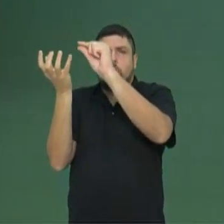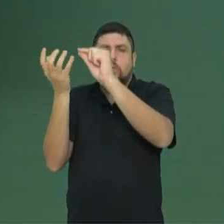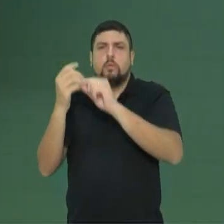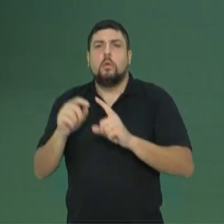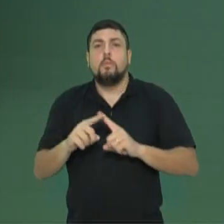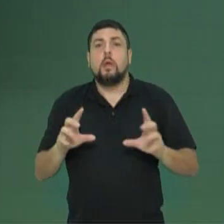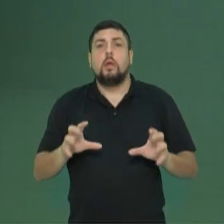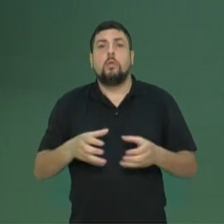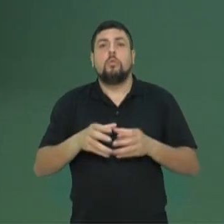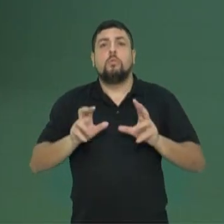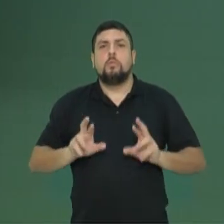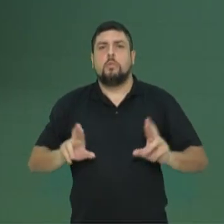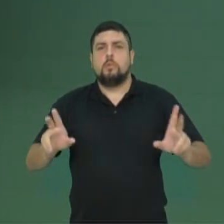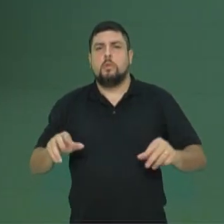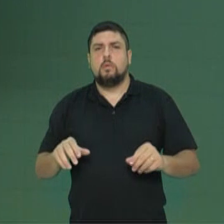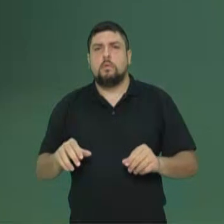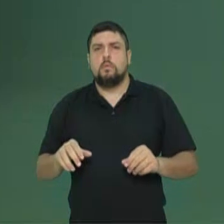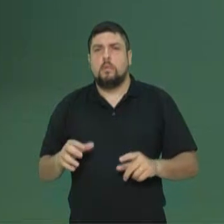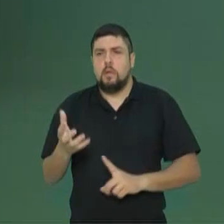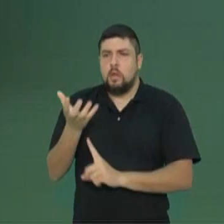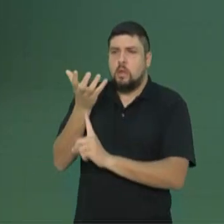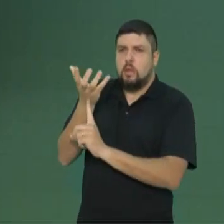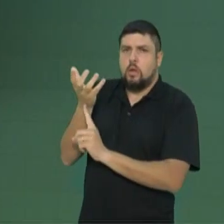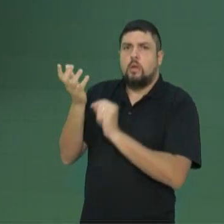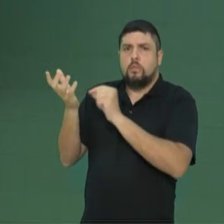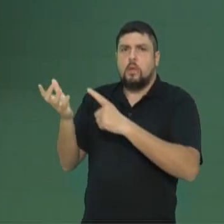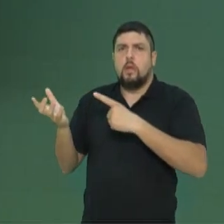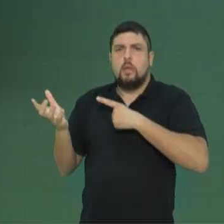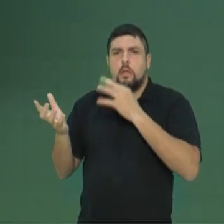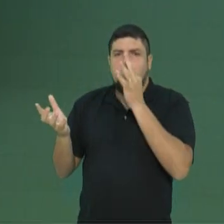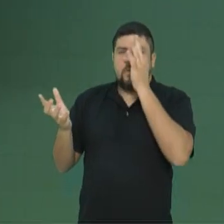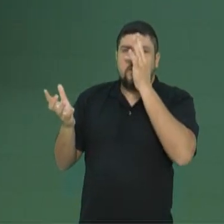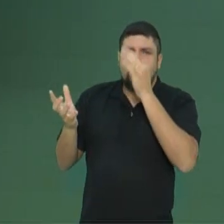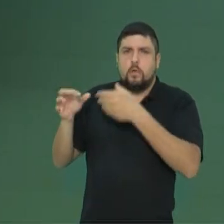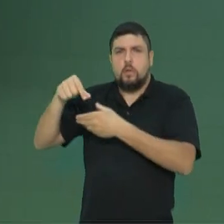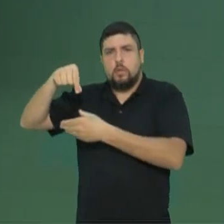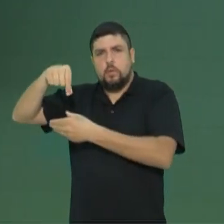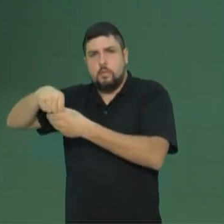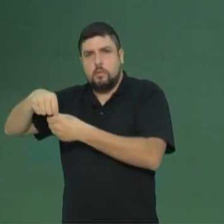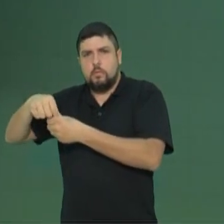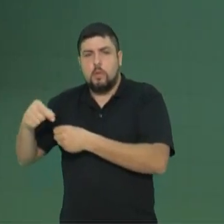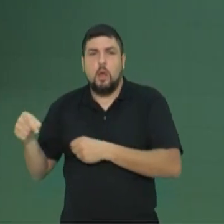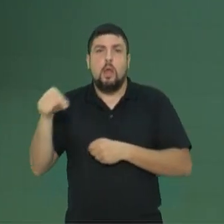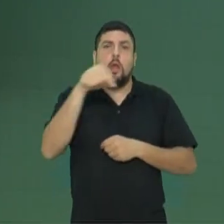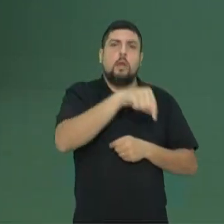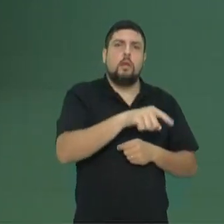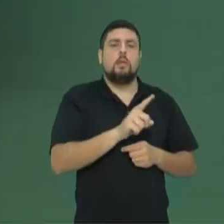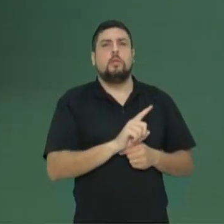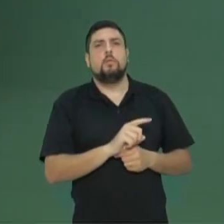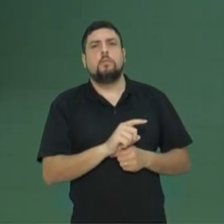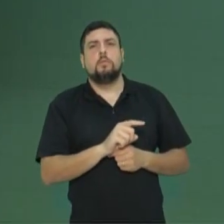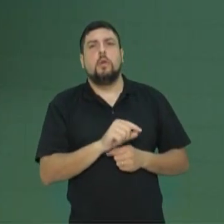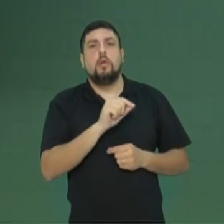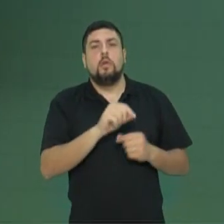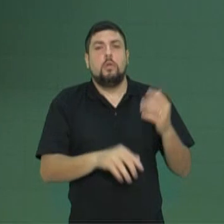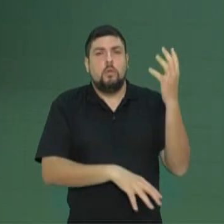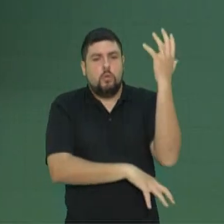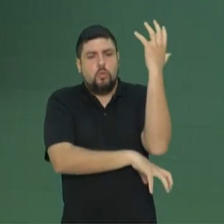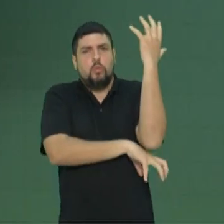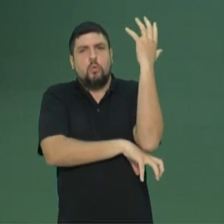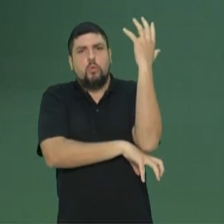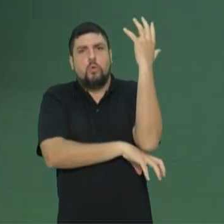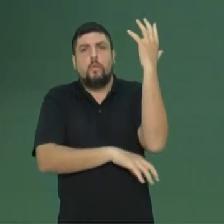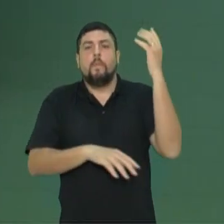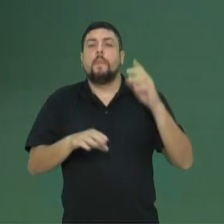Araucária tem flor e semente. O chaxim não. O chaxim para se reproduzir depende da água. O